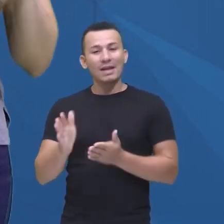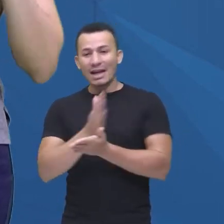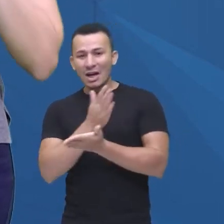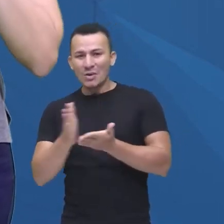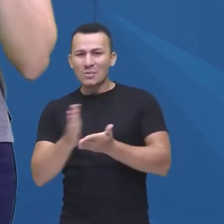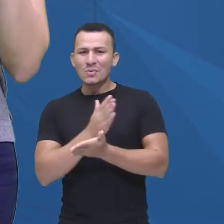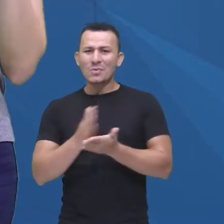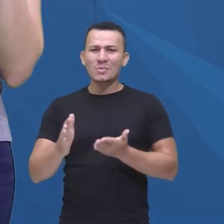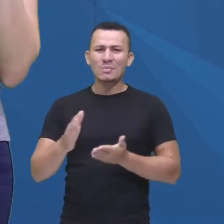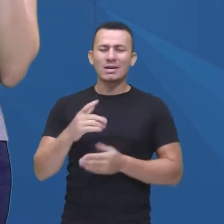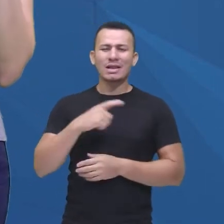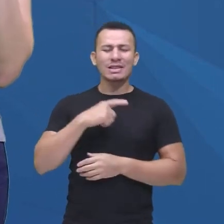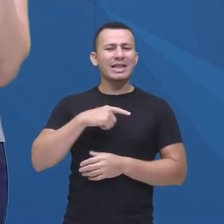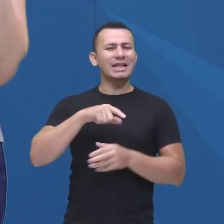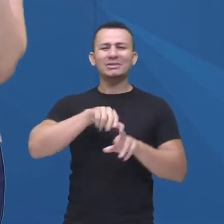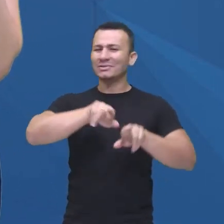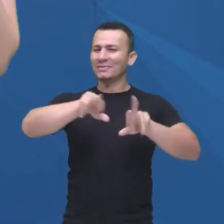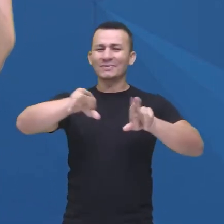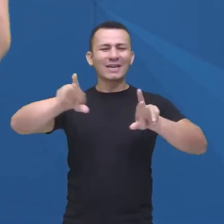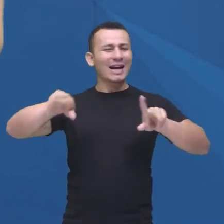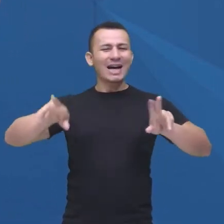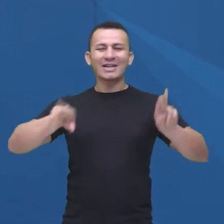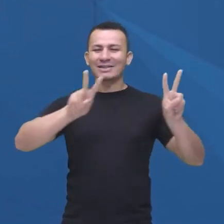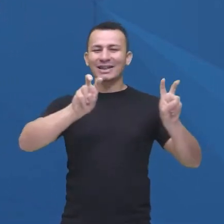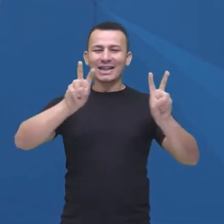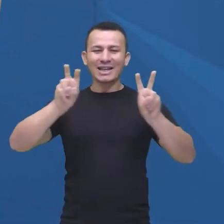né? Falando de diversas alternativas.